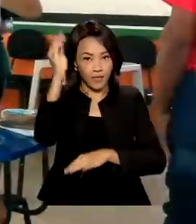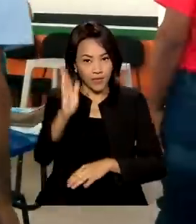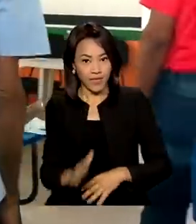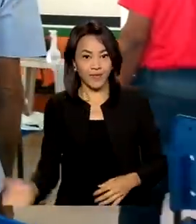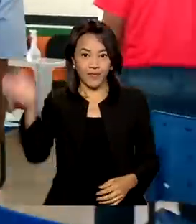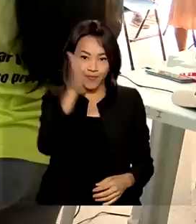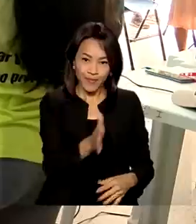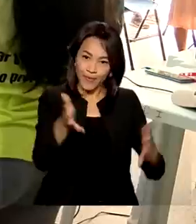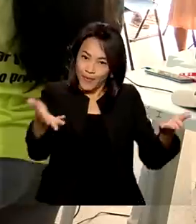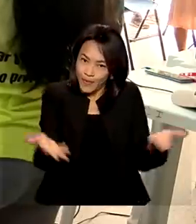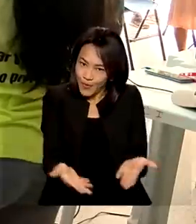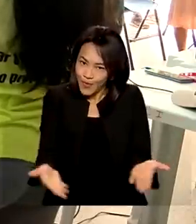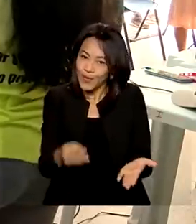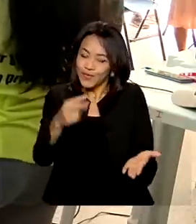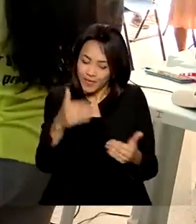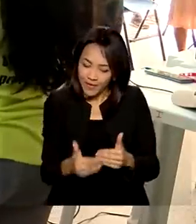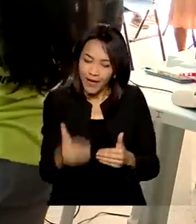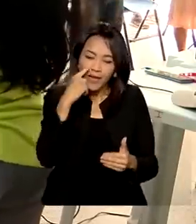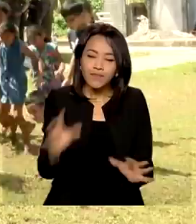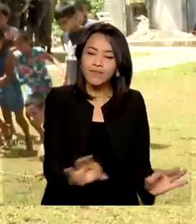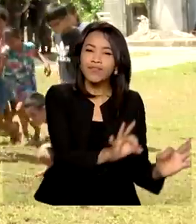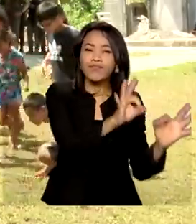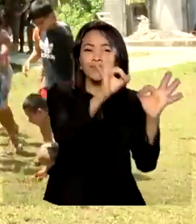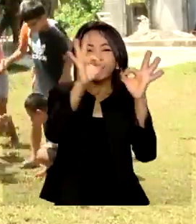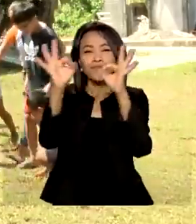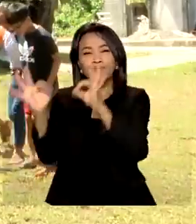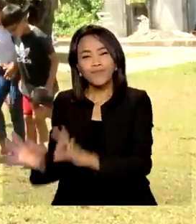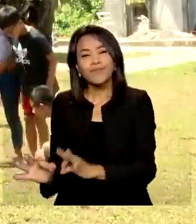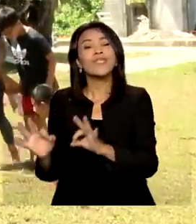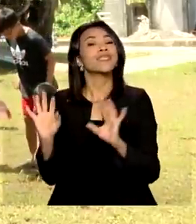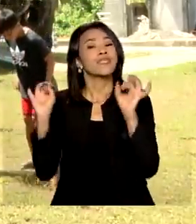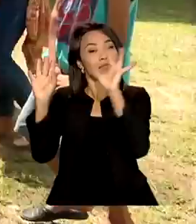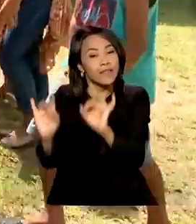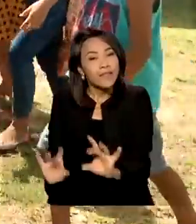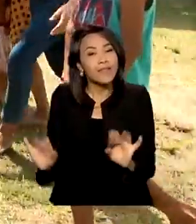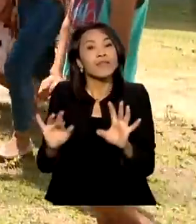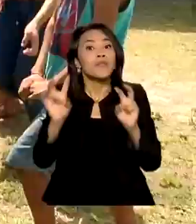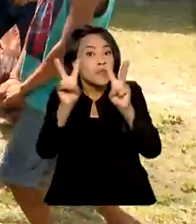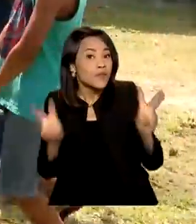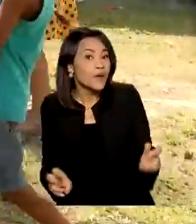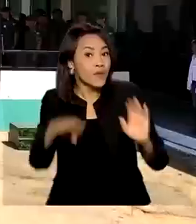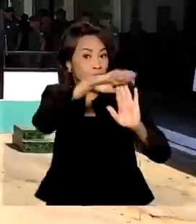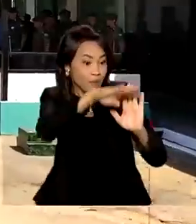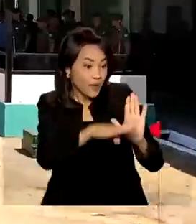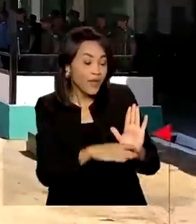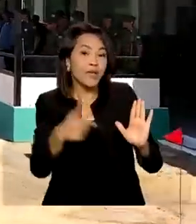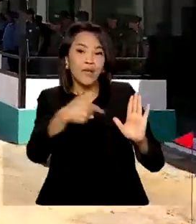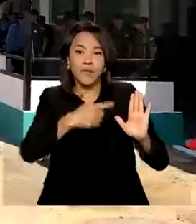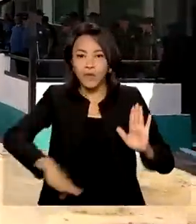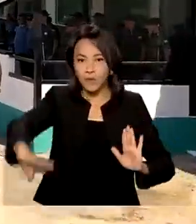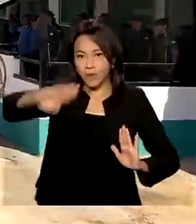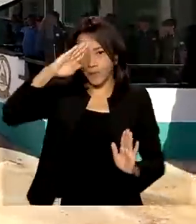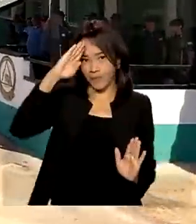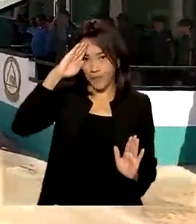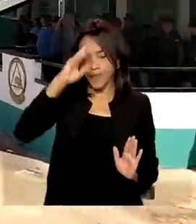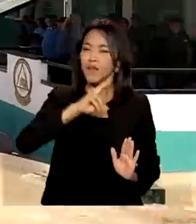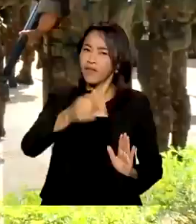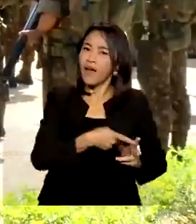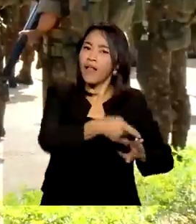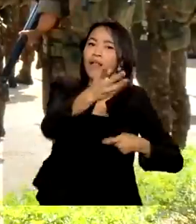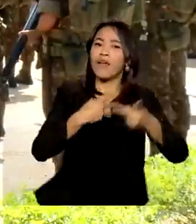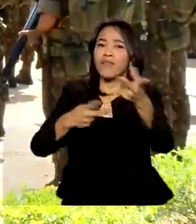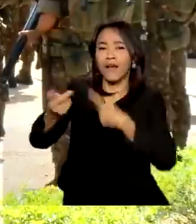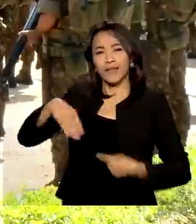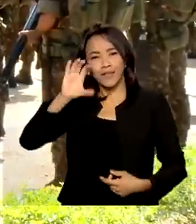partir de hoje, você acompanha uma série de reportagens especiais sobre o programa Calha Norte das Forças Armadas, que leva